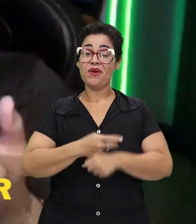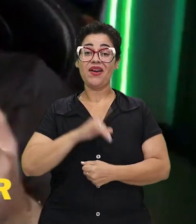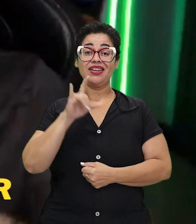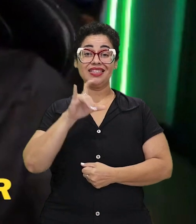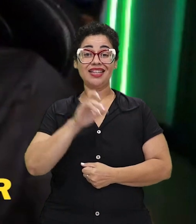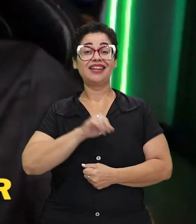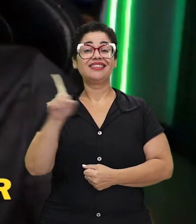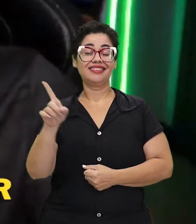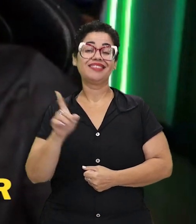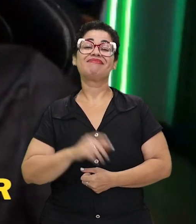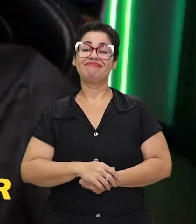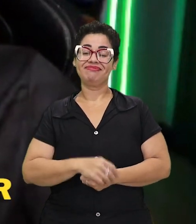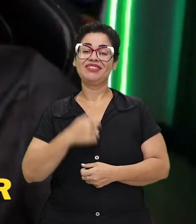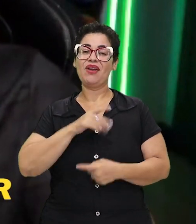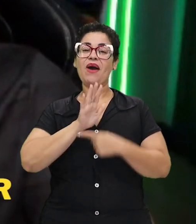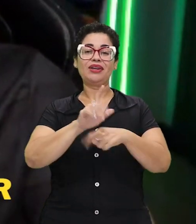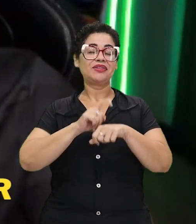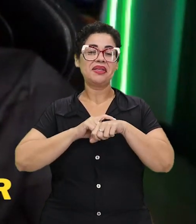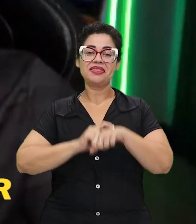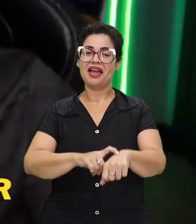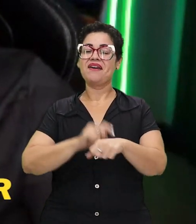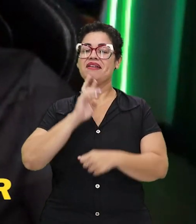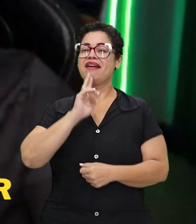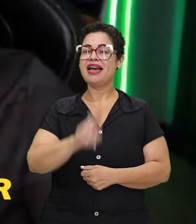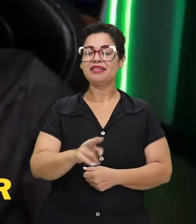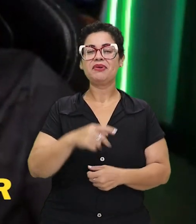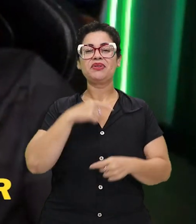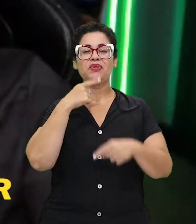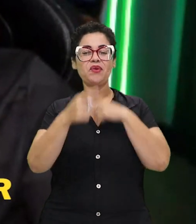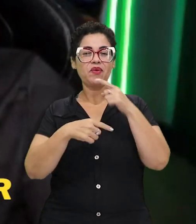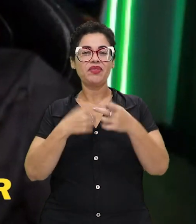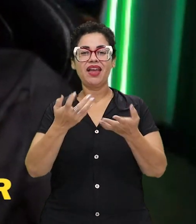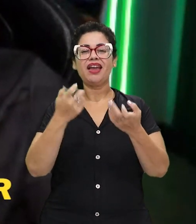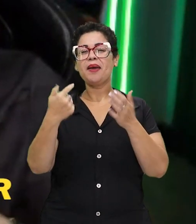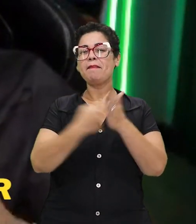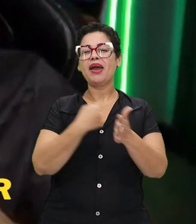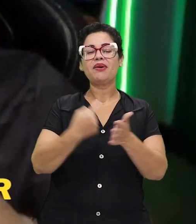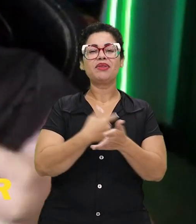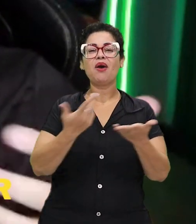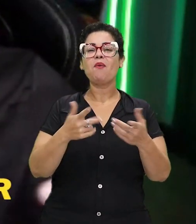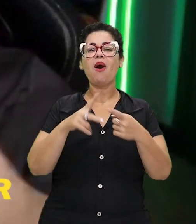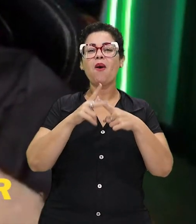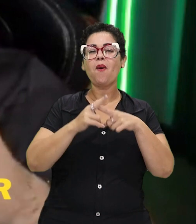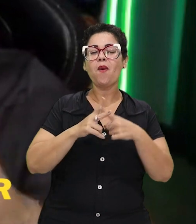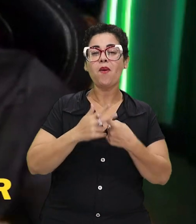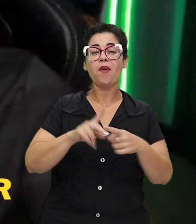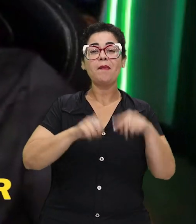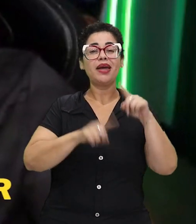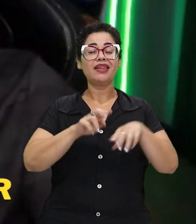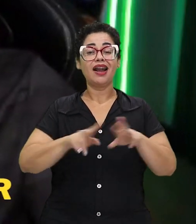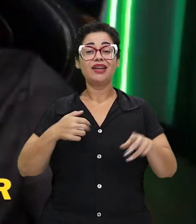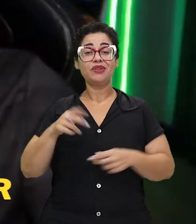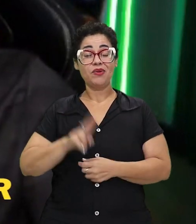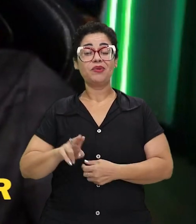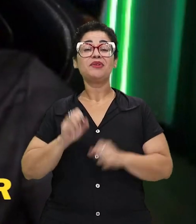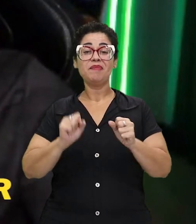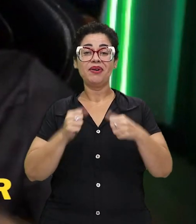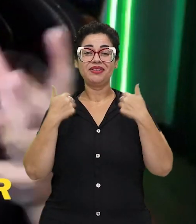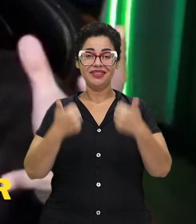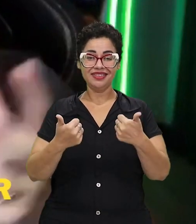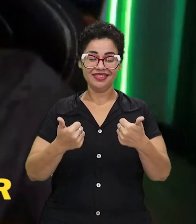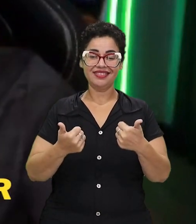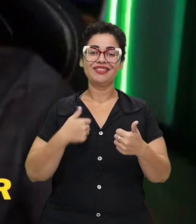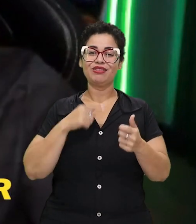também, pode procurar lá no Instagram, principalmente, que eu ajudo na hora e respondendo em dúvida. Se quiser perguntar qual equipamento que eu uso,